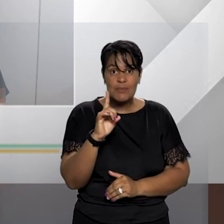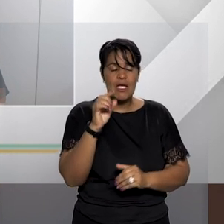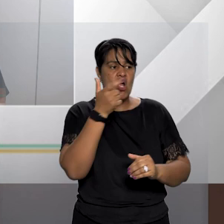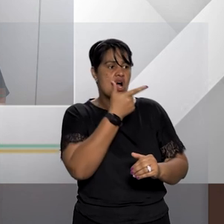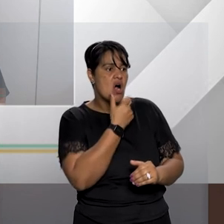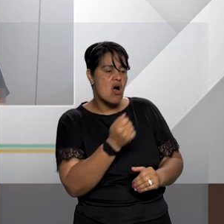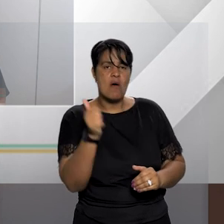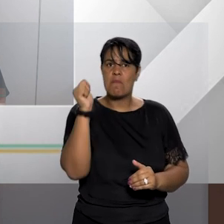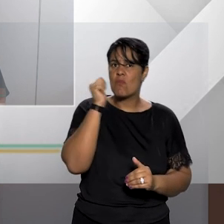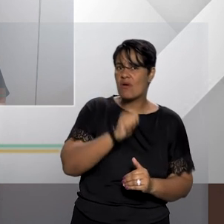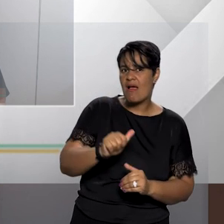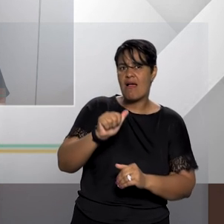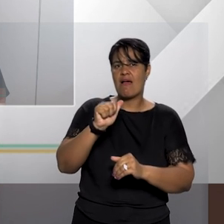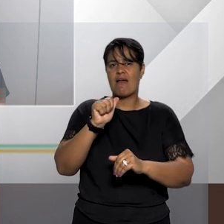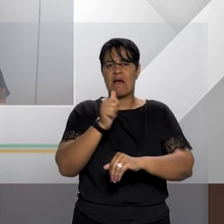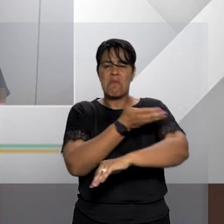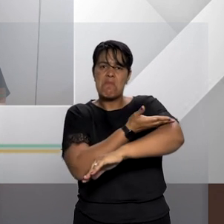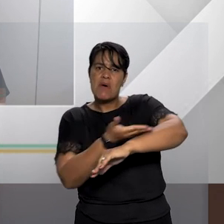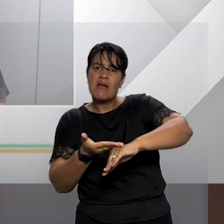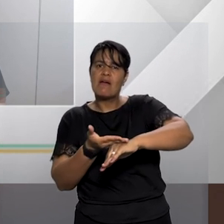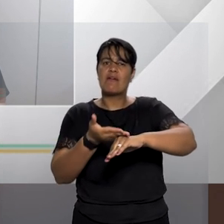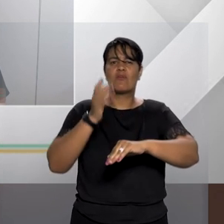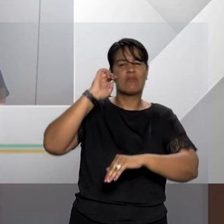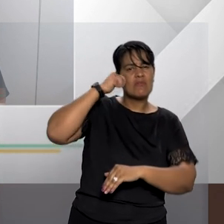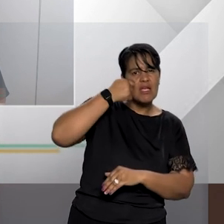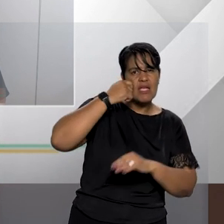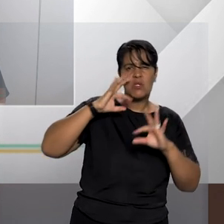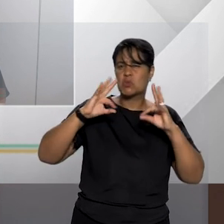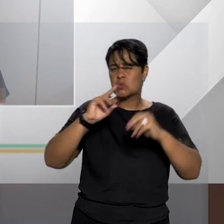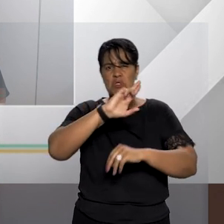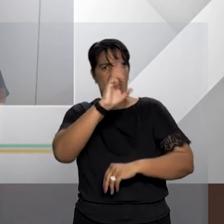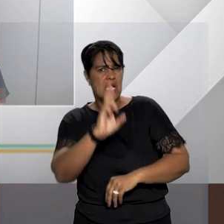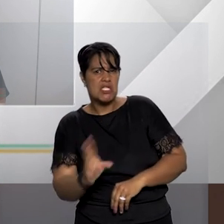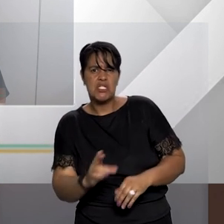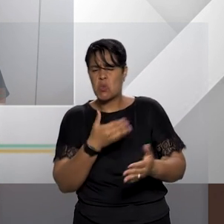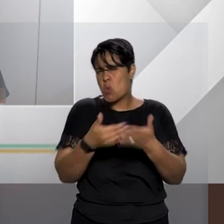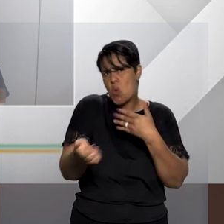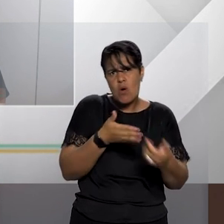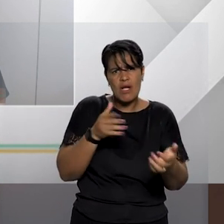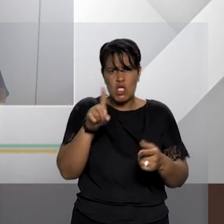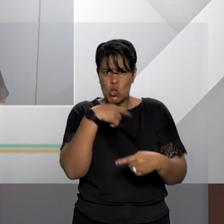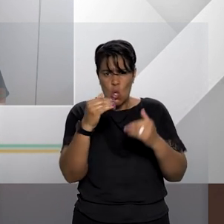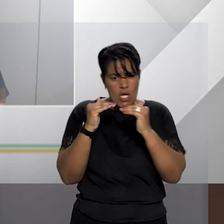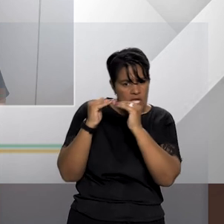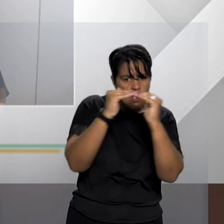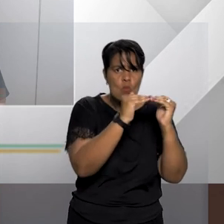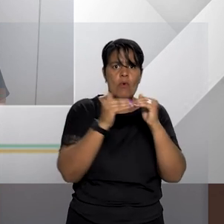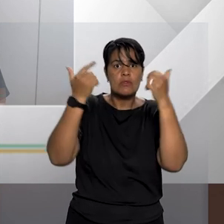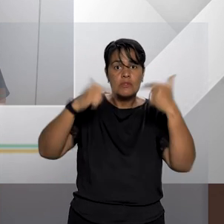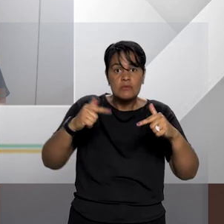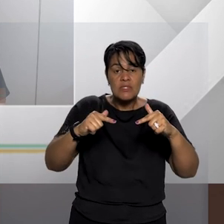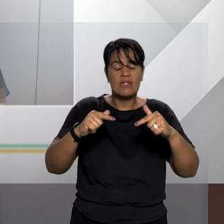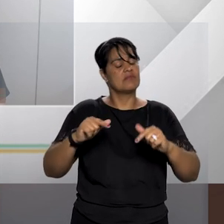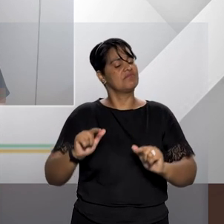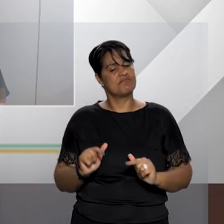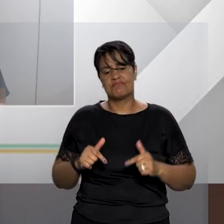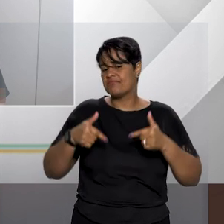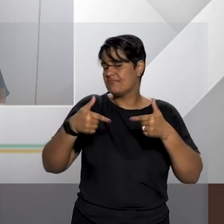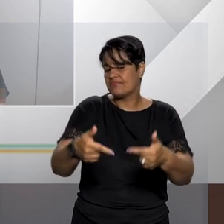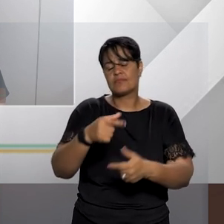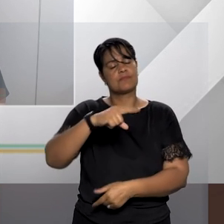entre brancos e negros entre pessoas de todas as religiões idades raças enfim a gente não vai conseguir avançar enquanto